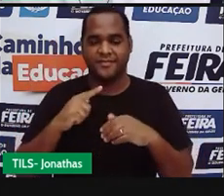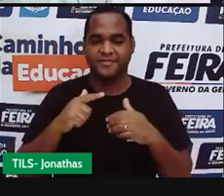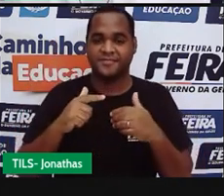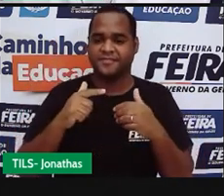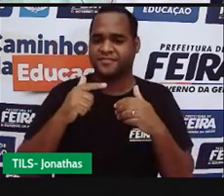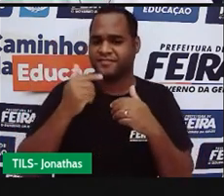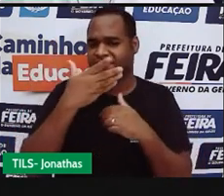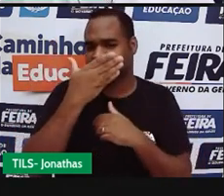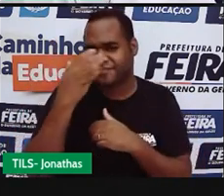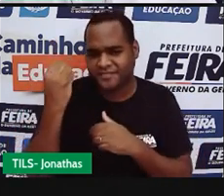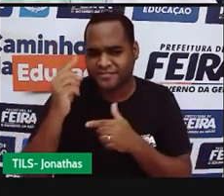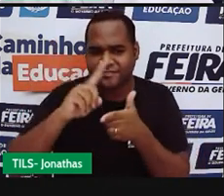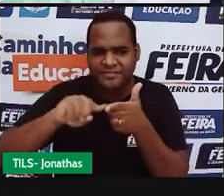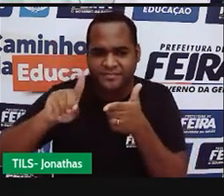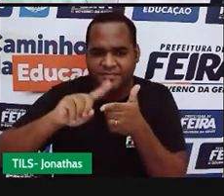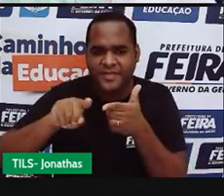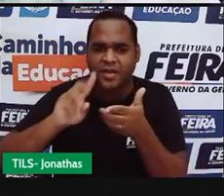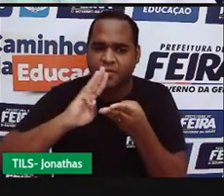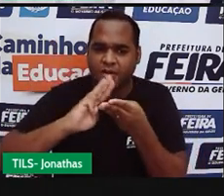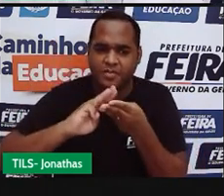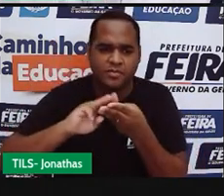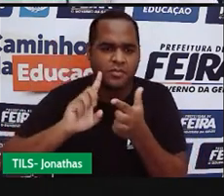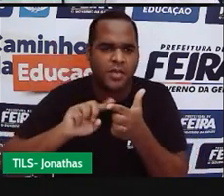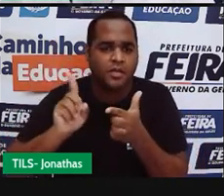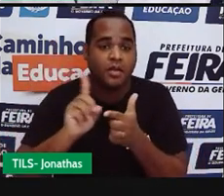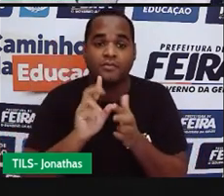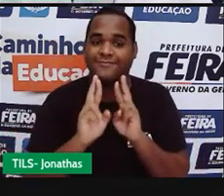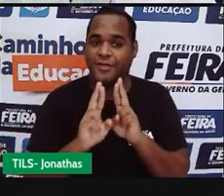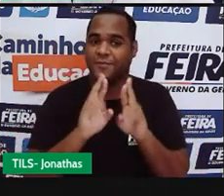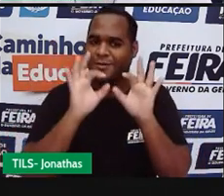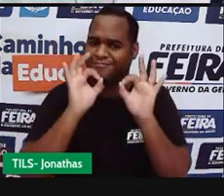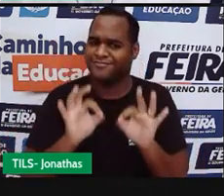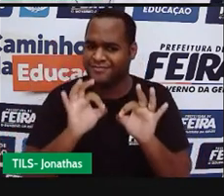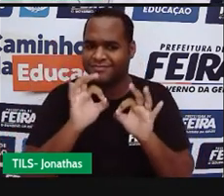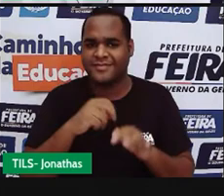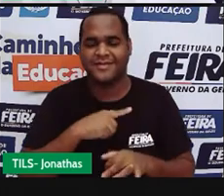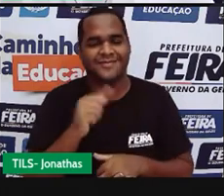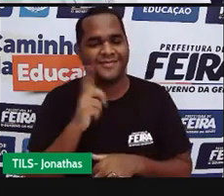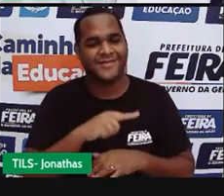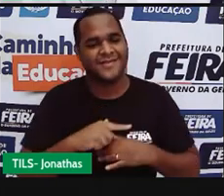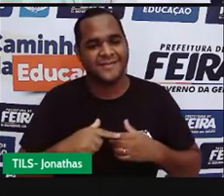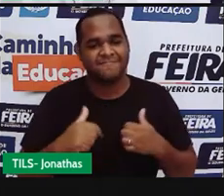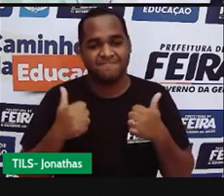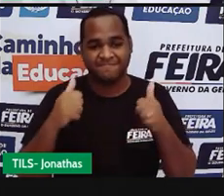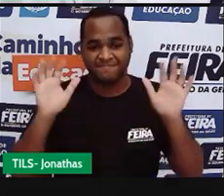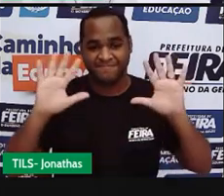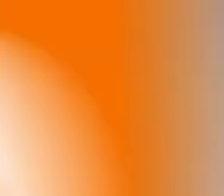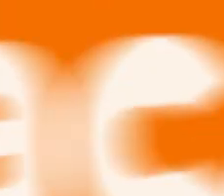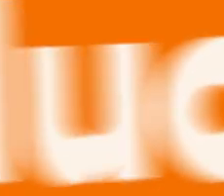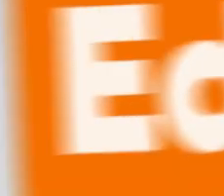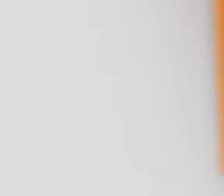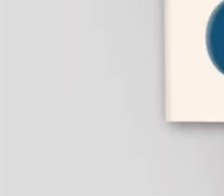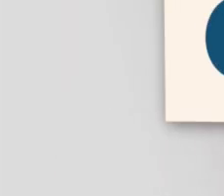matemática não é problema, matemática é solução. Valeu? Até mais!